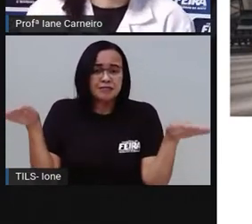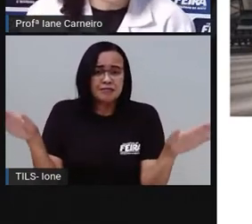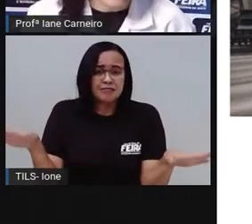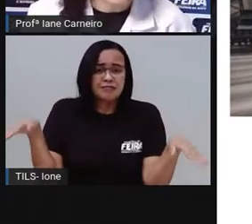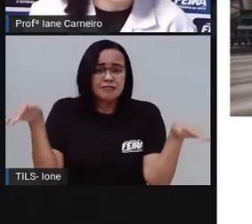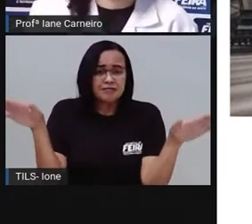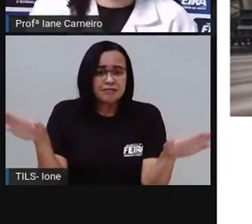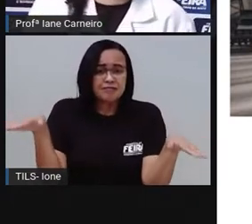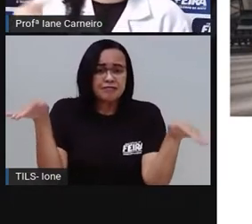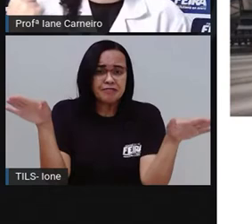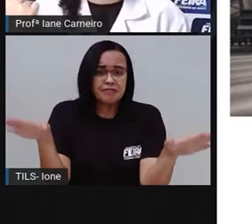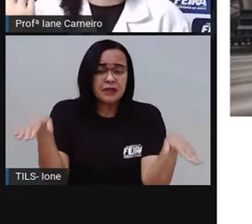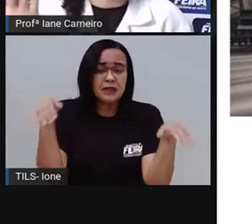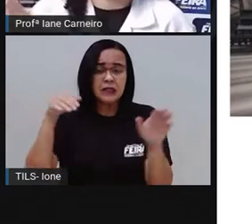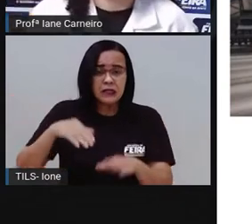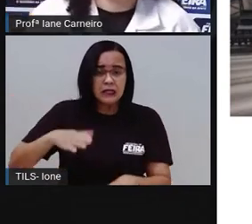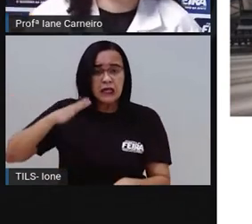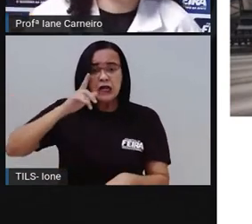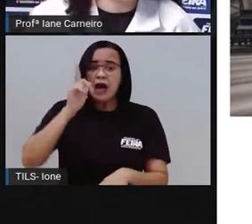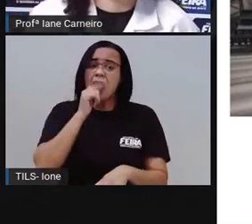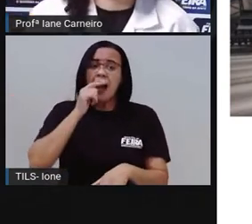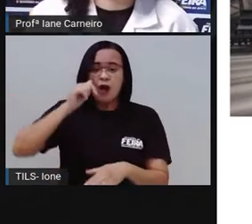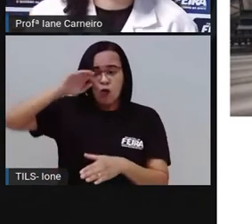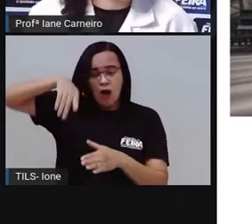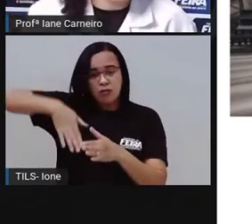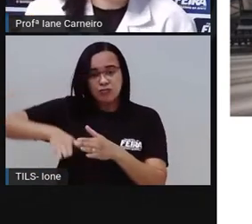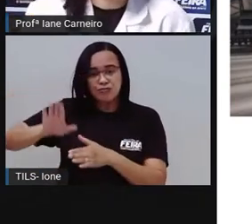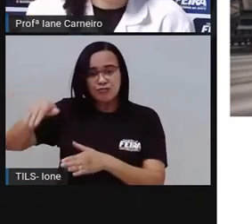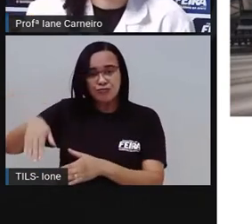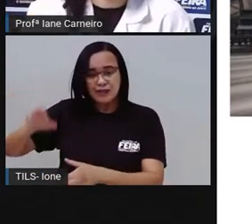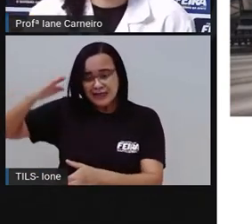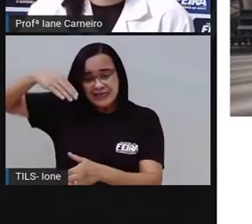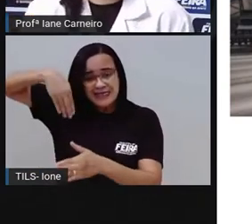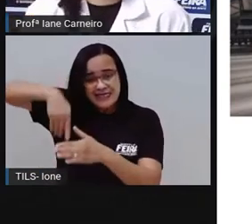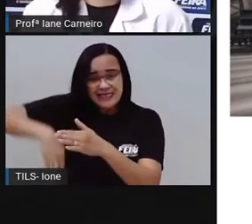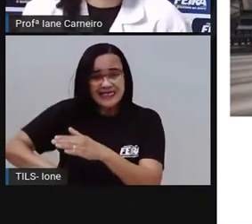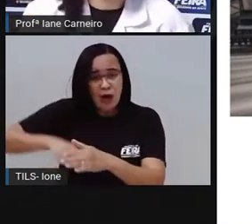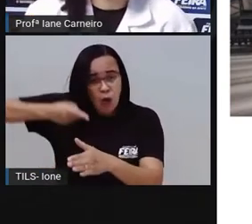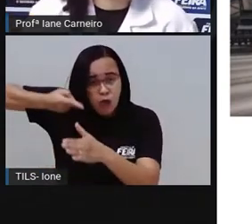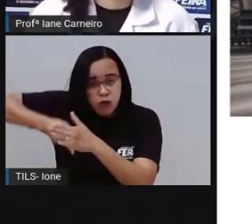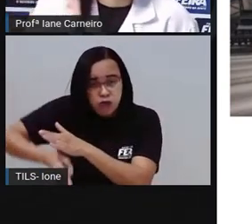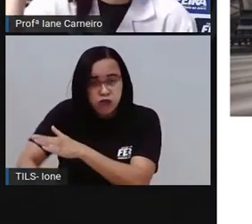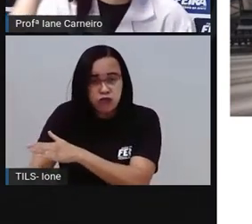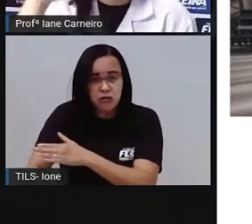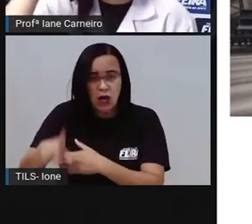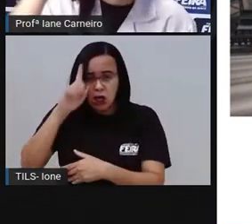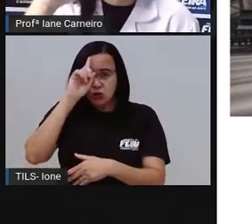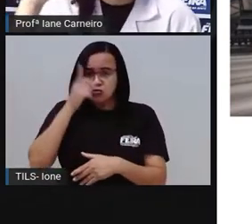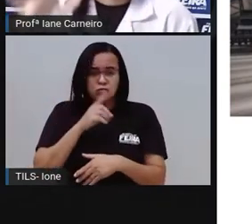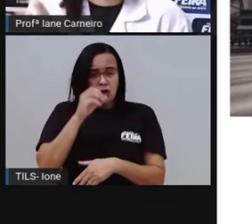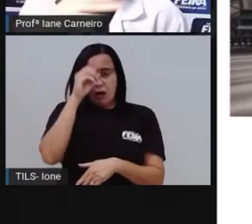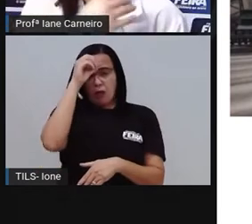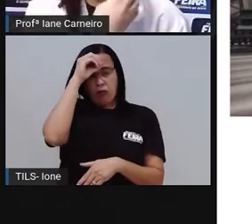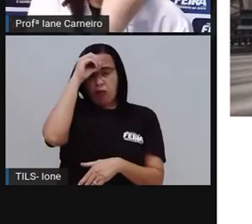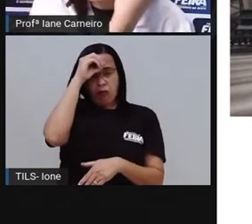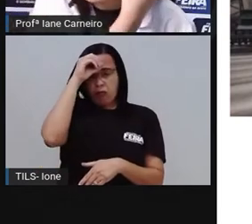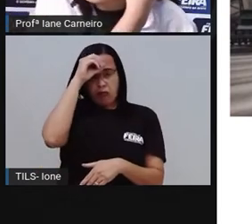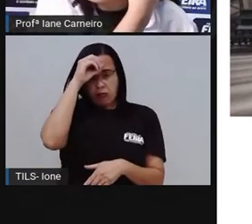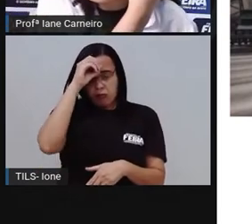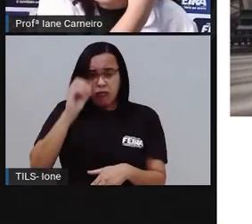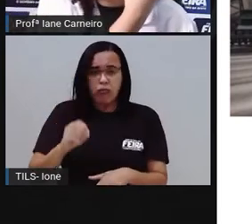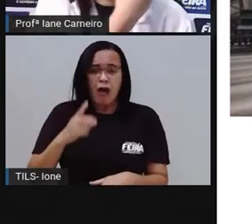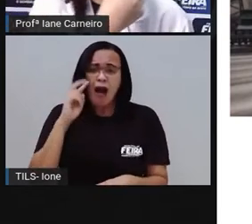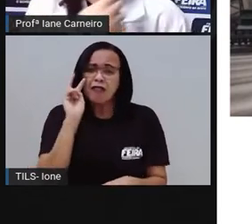Ela não sabe o que é plástico, ela não sabe o que é... o que é lixo, ela não sabe. Ela acha que é comida porque lá no mar, ó, o saco está